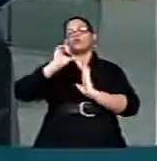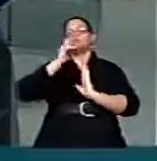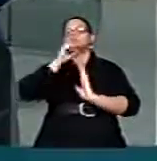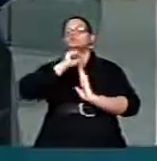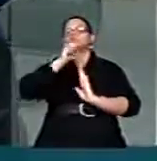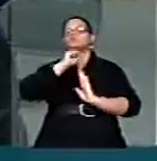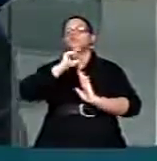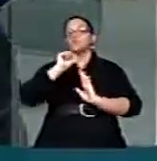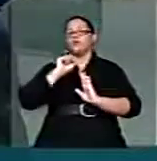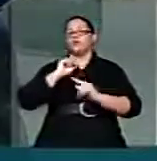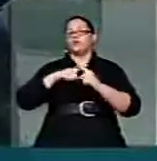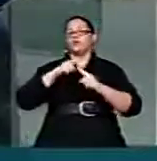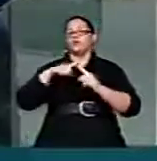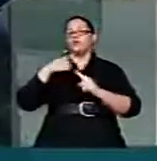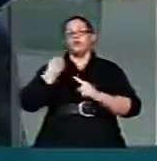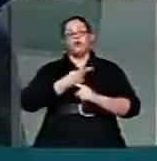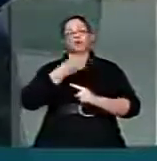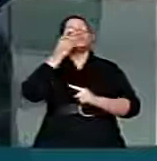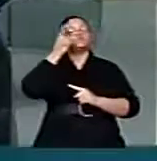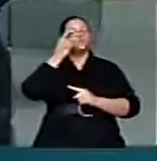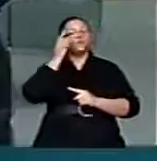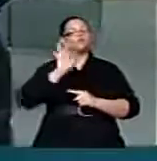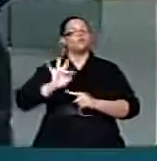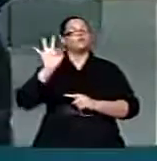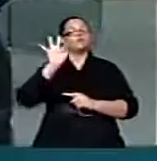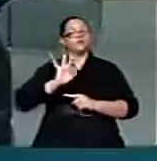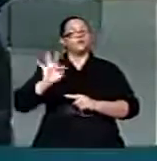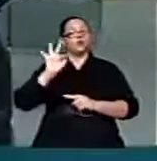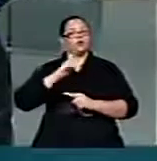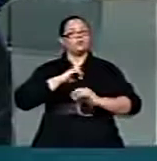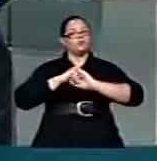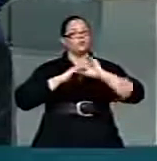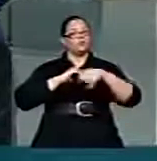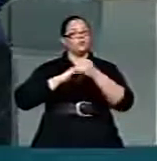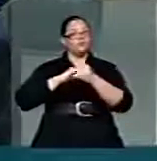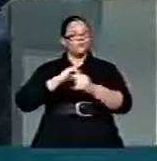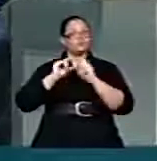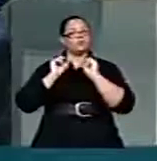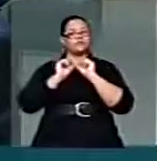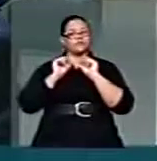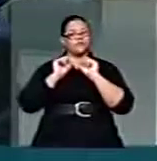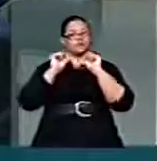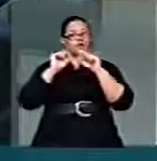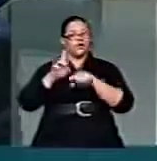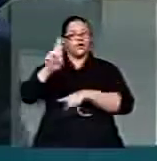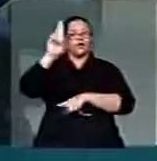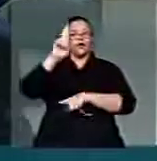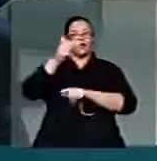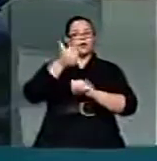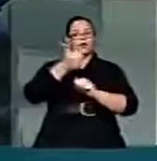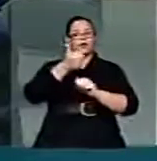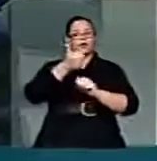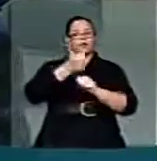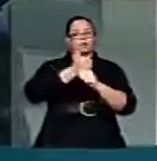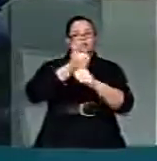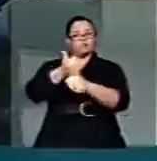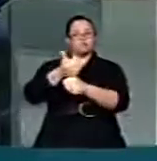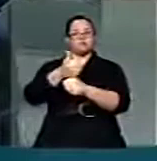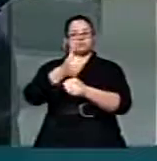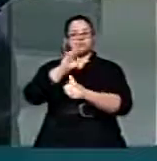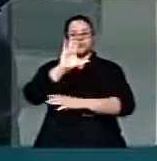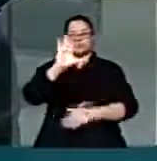deputados federais, temos a oportunidade, num determinado momento histórico, de representar o cidadão dos nossos Estados, sim,